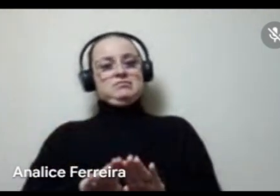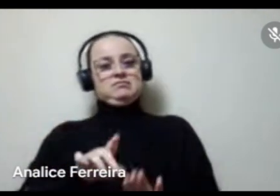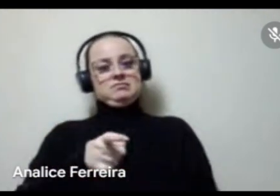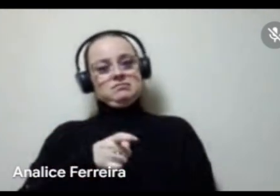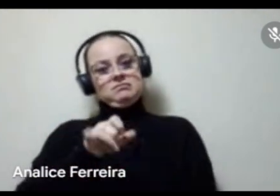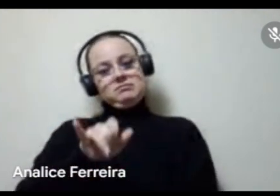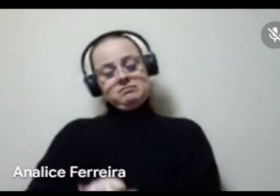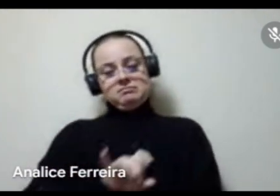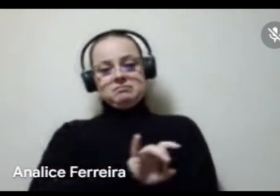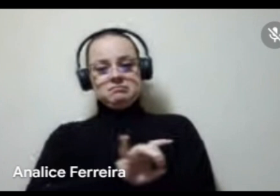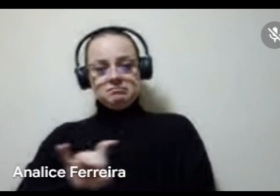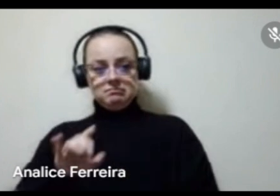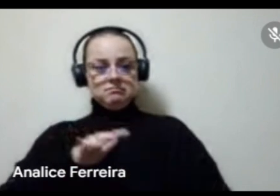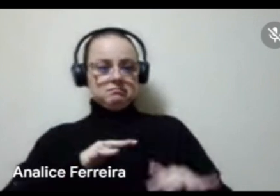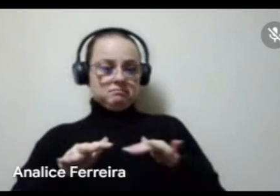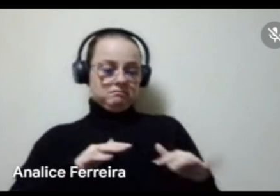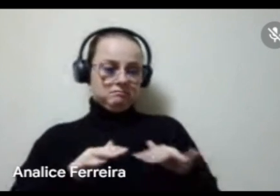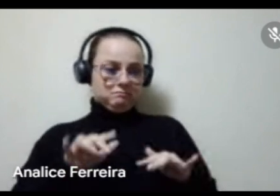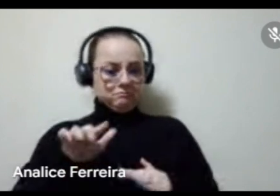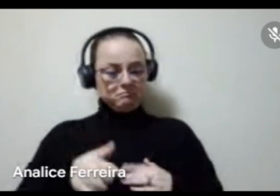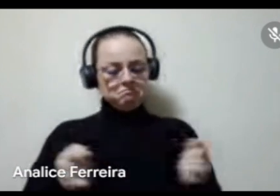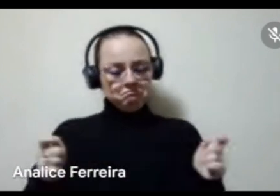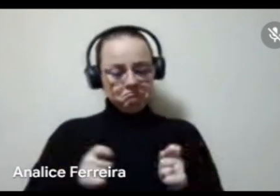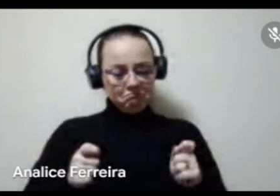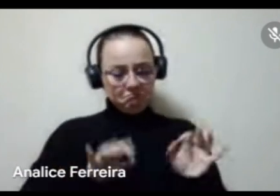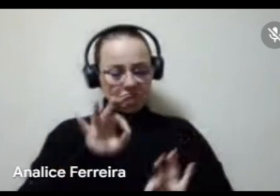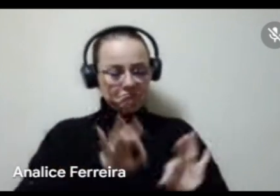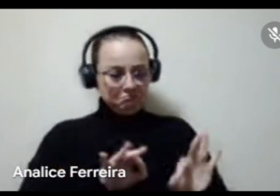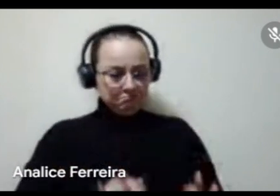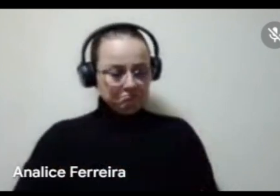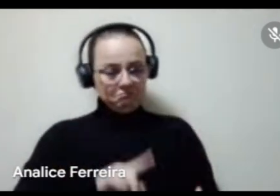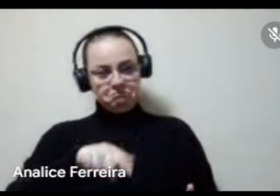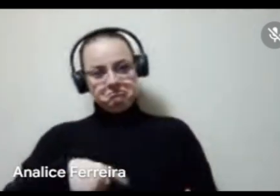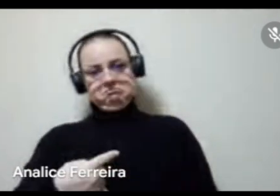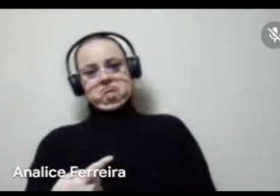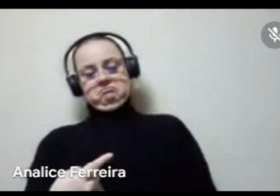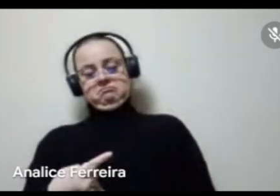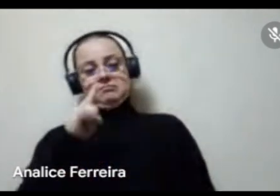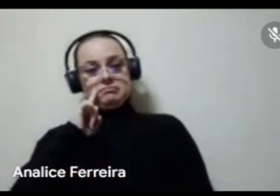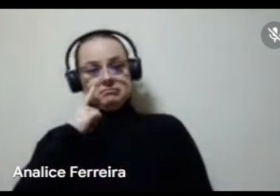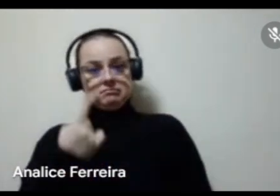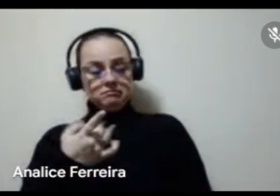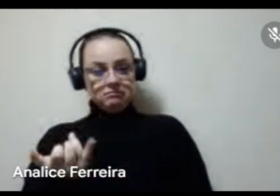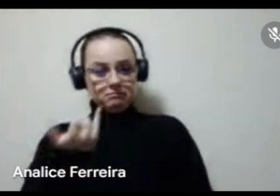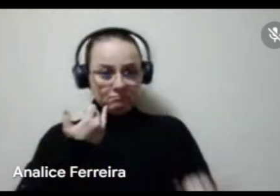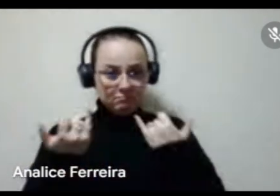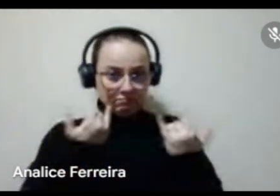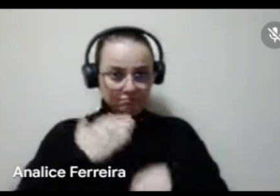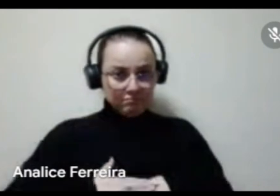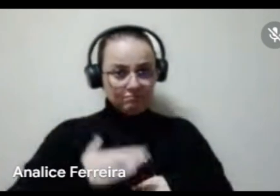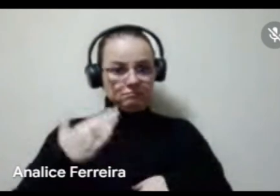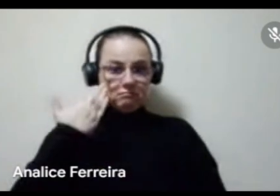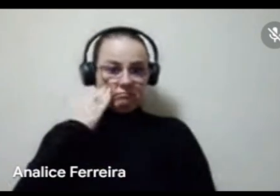para cada ação, sendo que depois ele pode ser remanejado entre um e outro. A ideia das escutas é muito mais entender